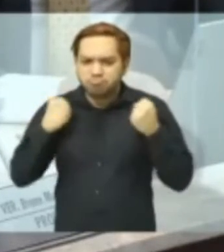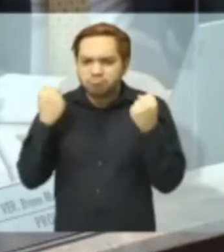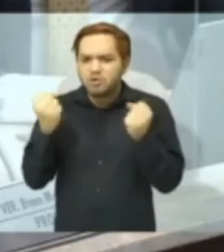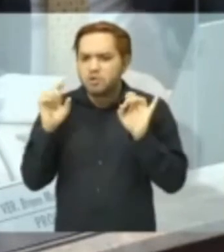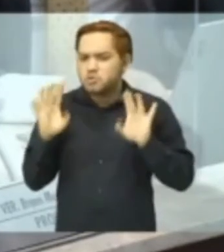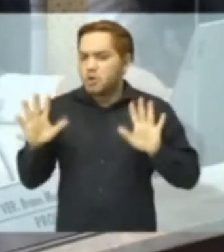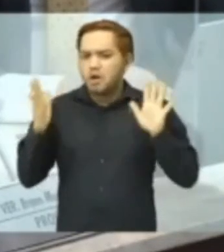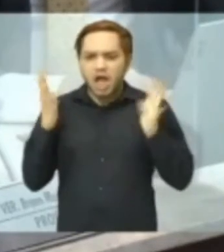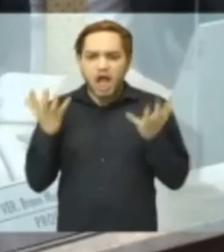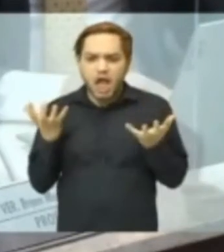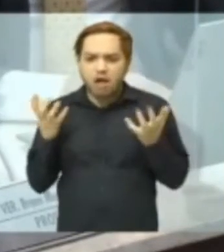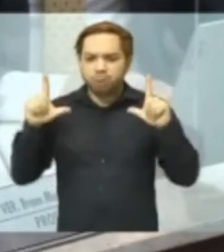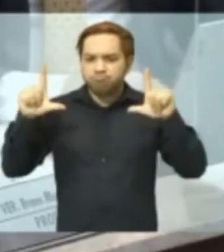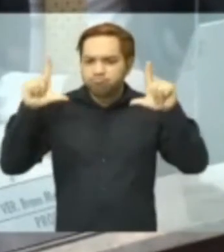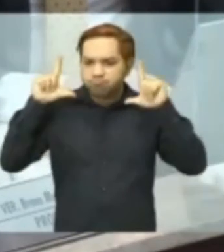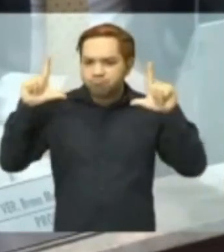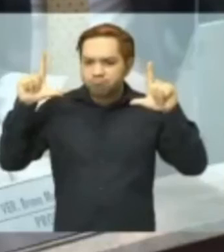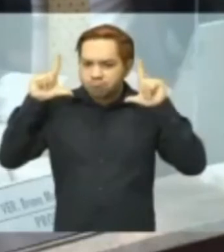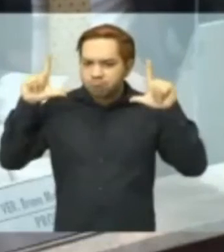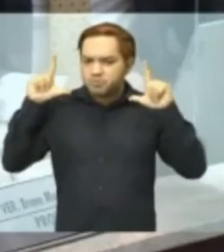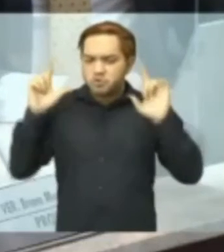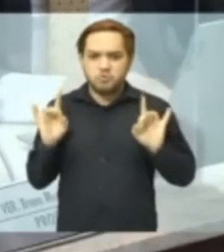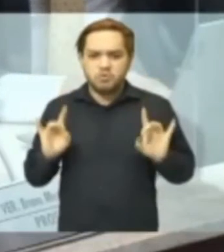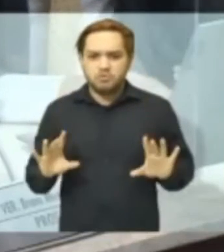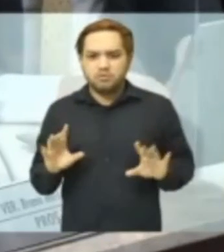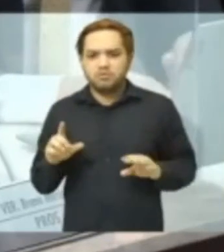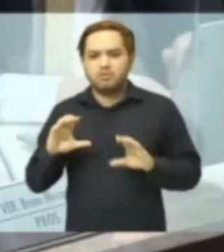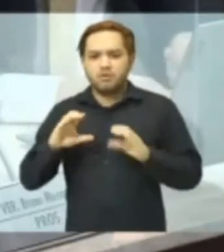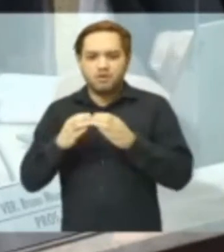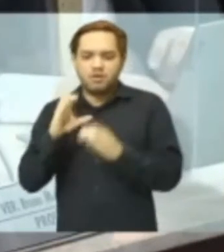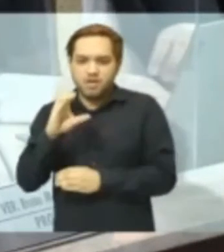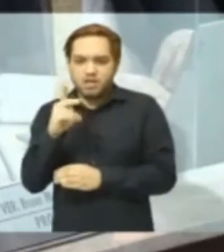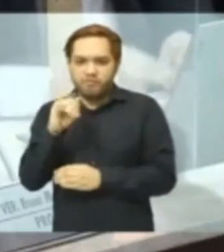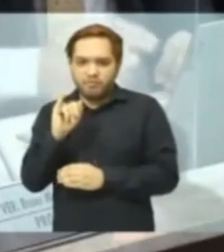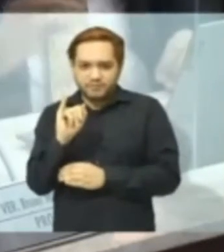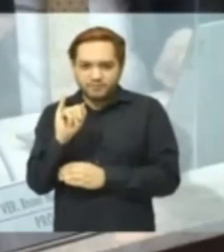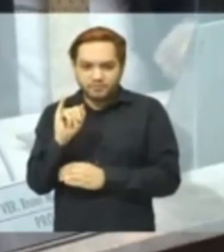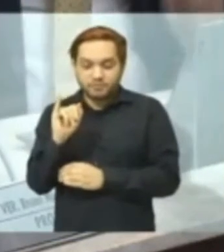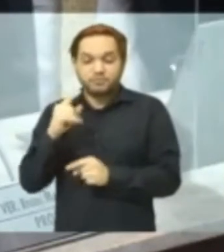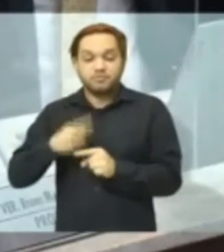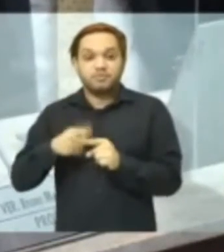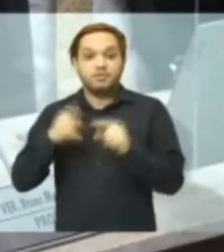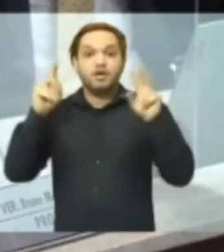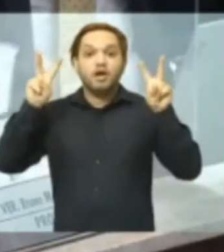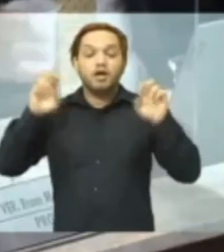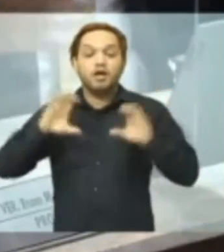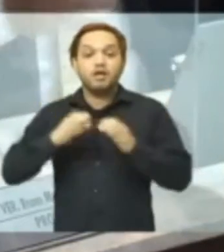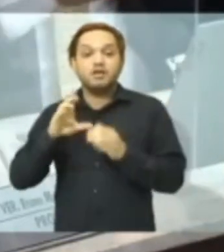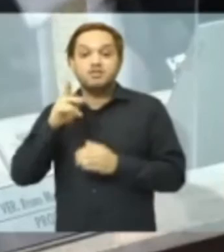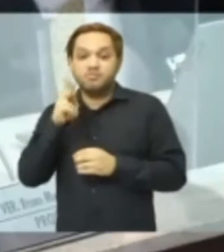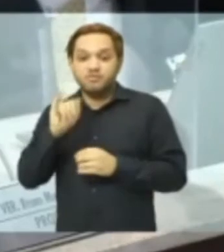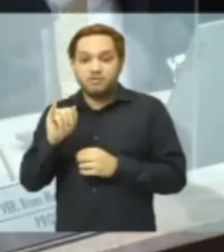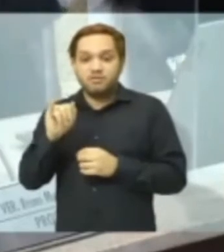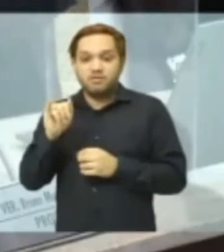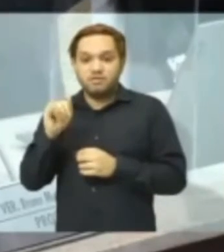aparecer, vereador Estélio Frota, numa CPI, onde a questão da CPI, 70%